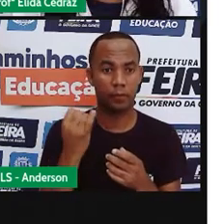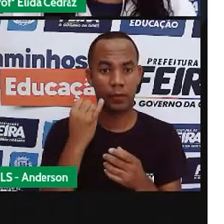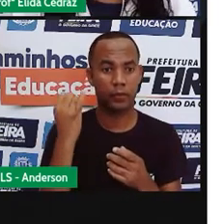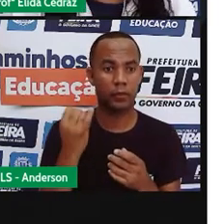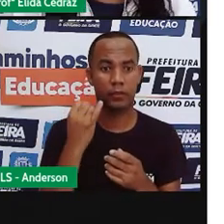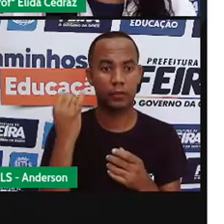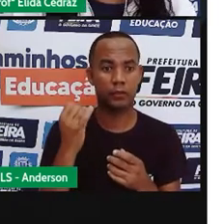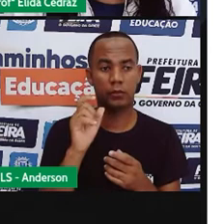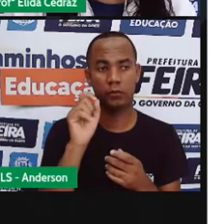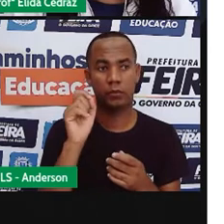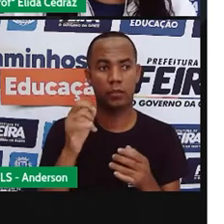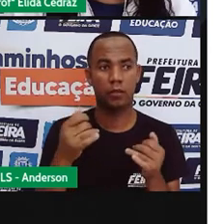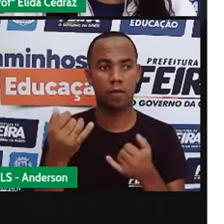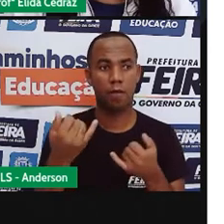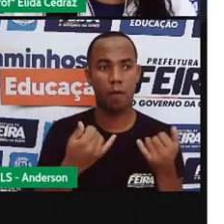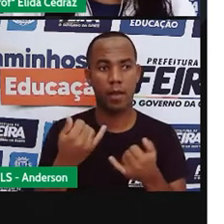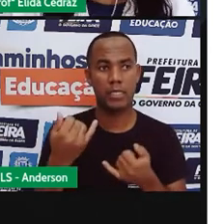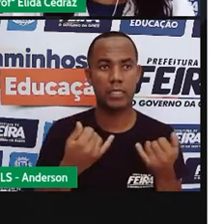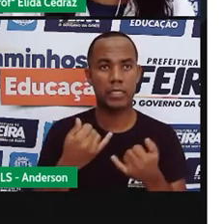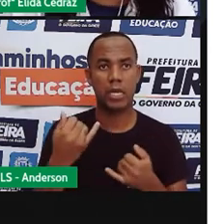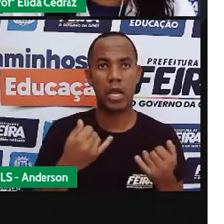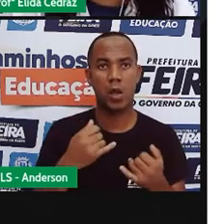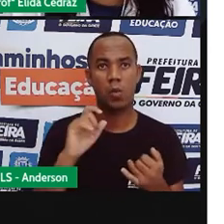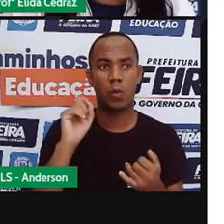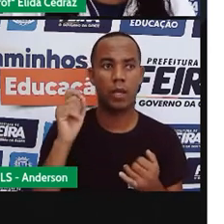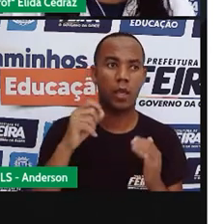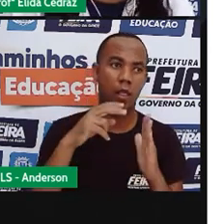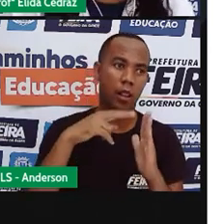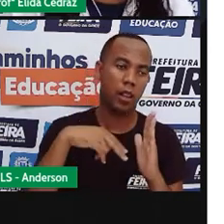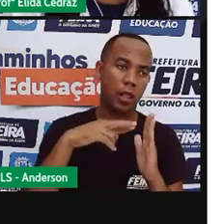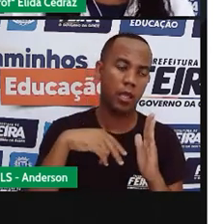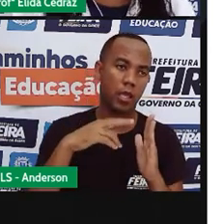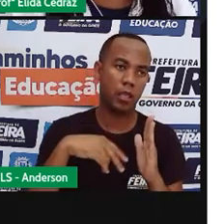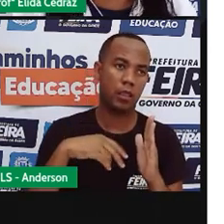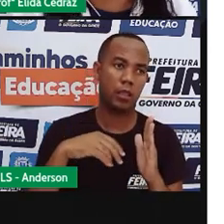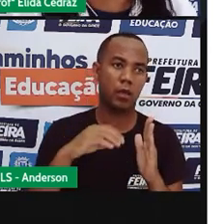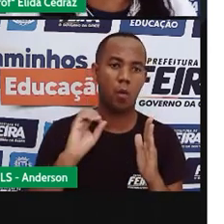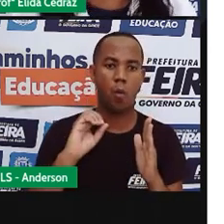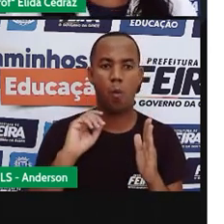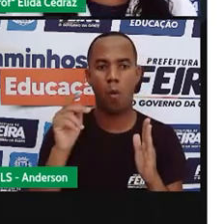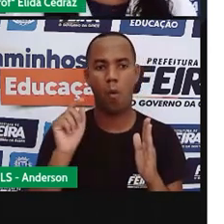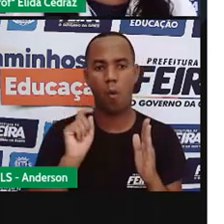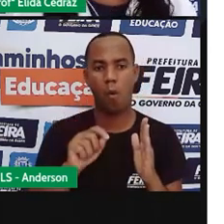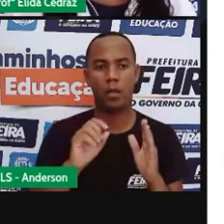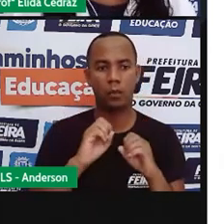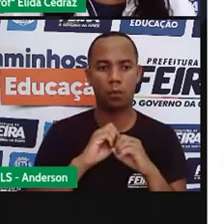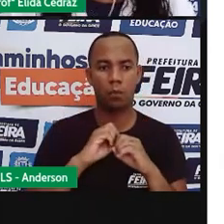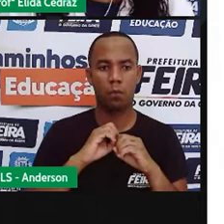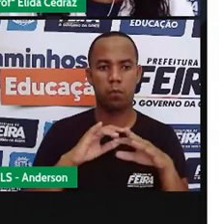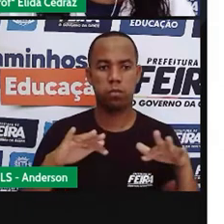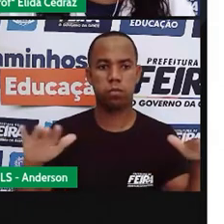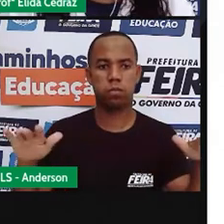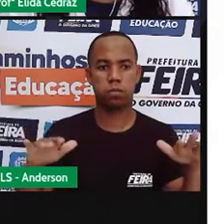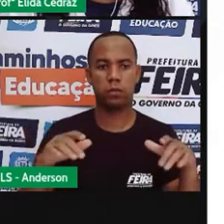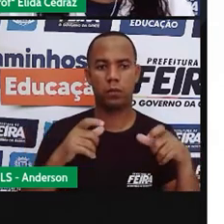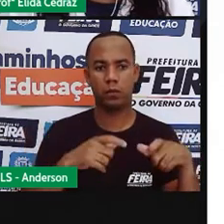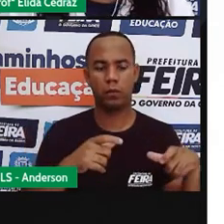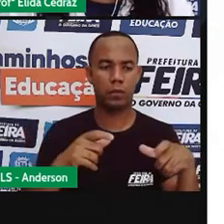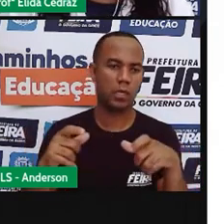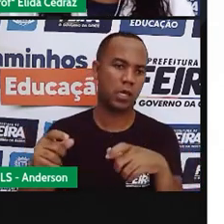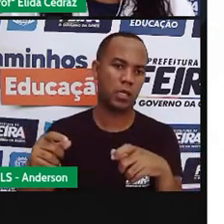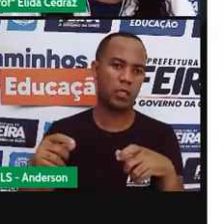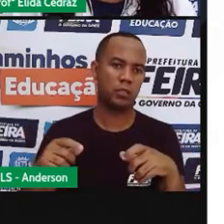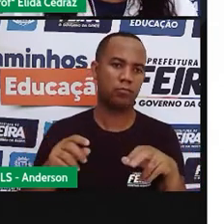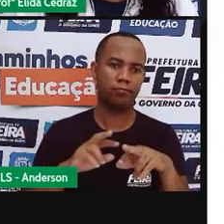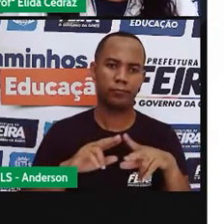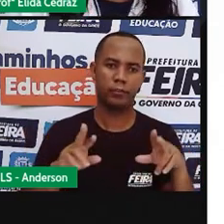informação seja comentada curtida e compartilhada em redes sociais